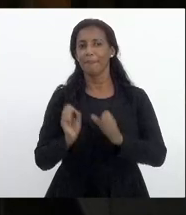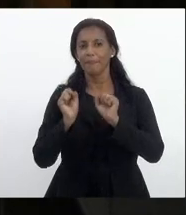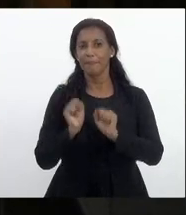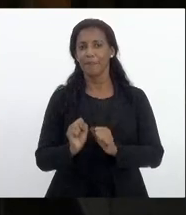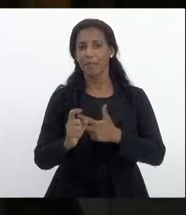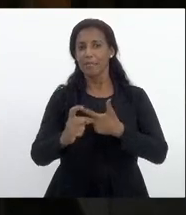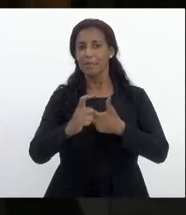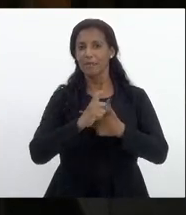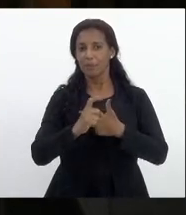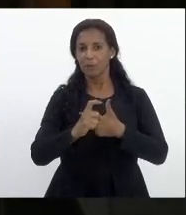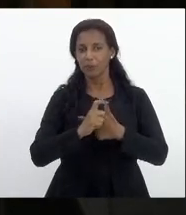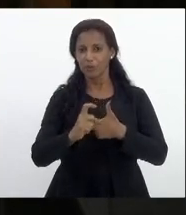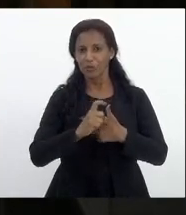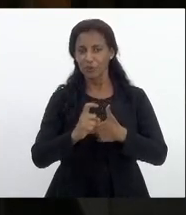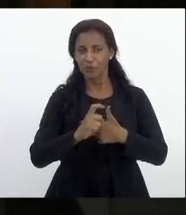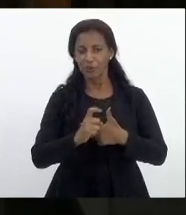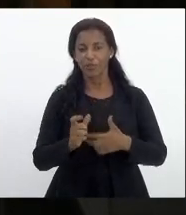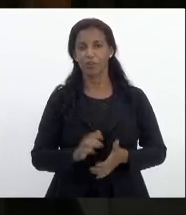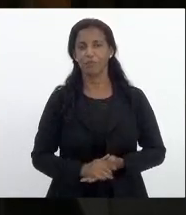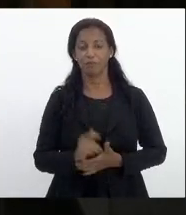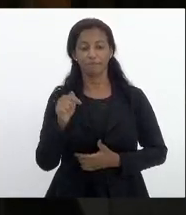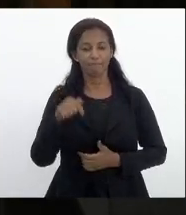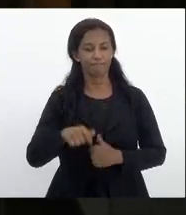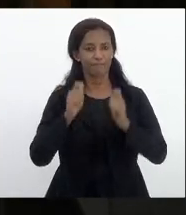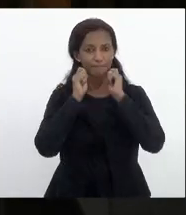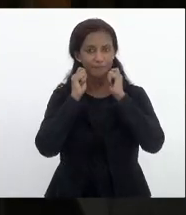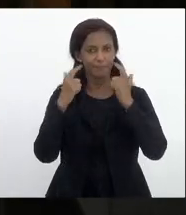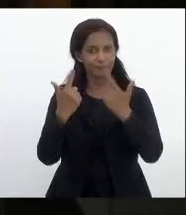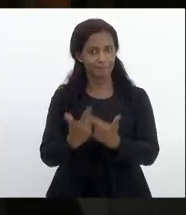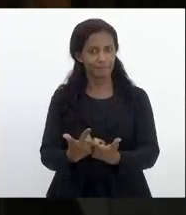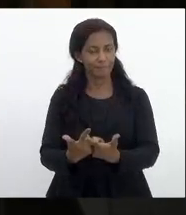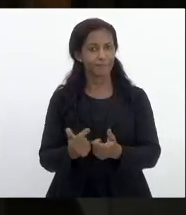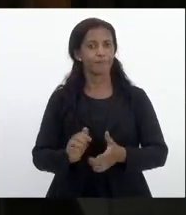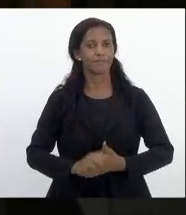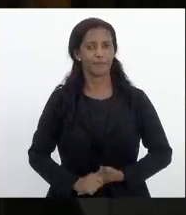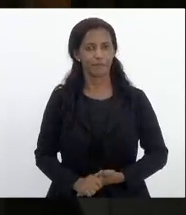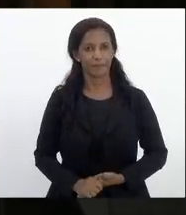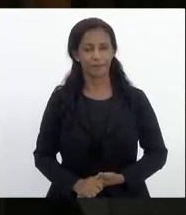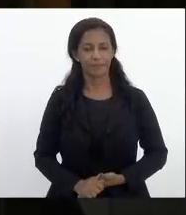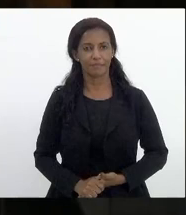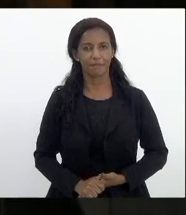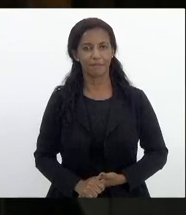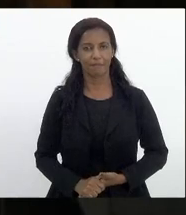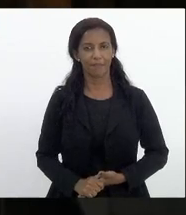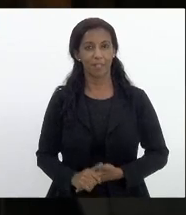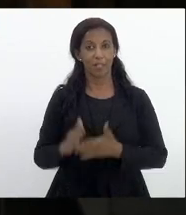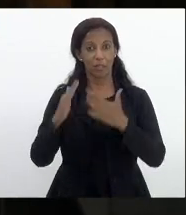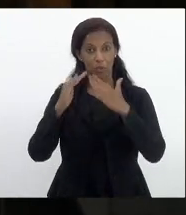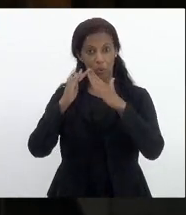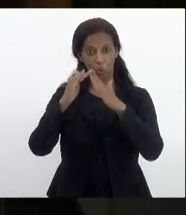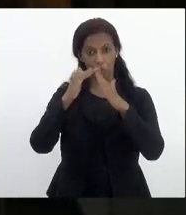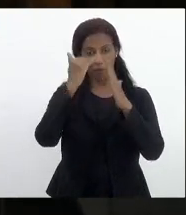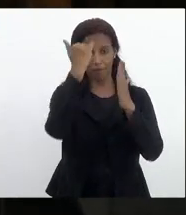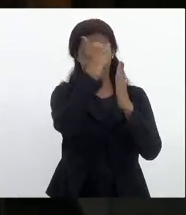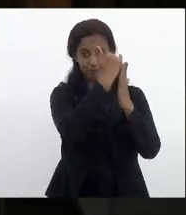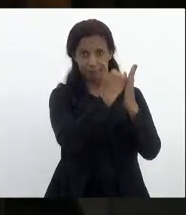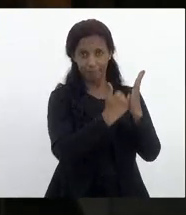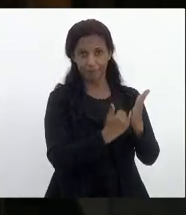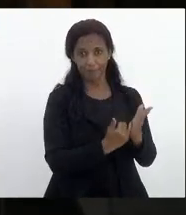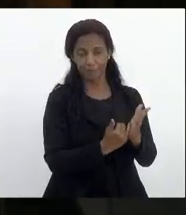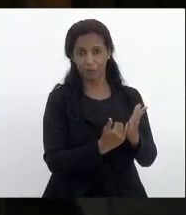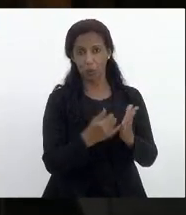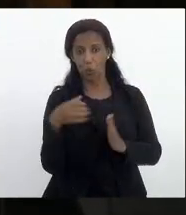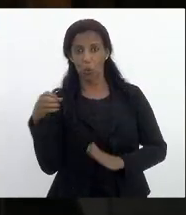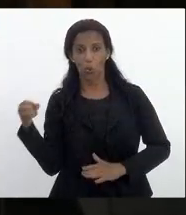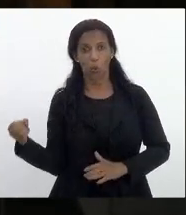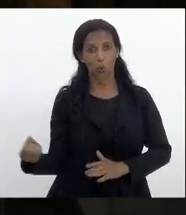executivo para essa casa legislativa sob a égide do